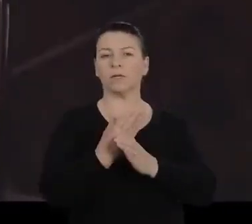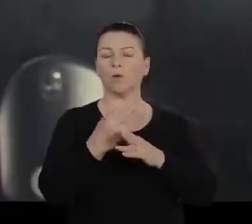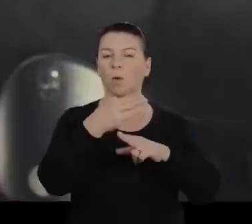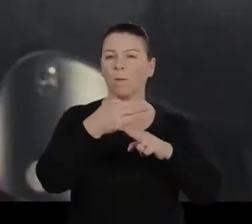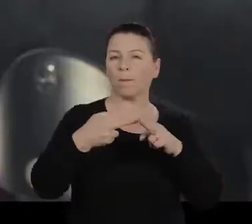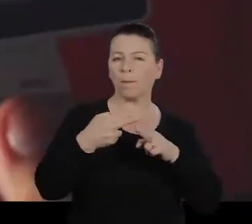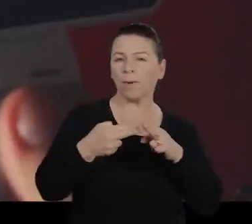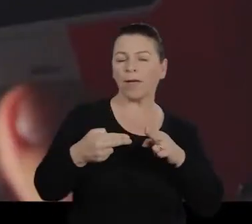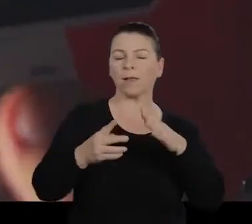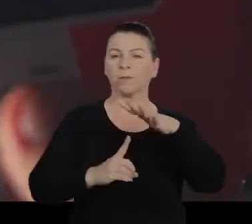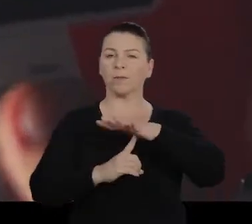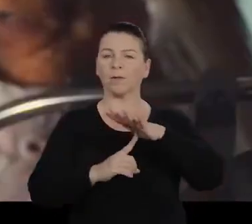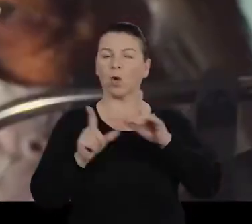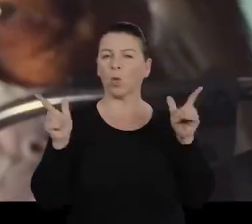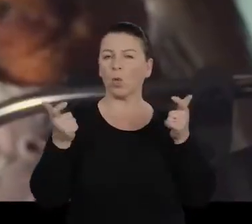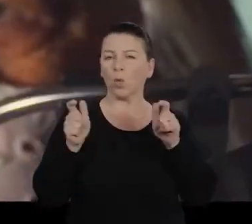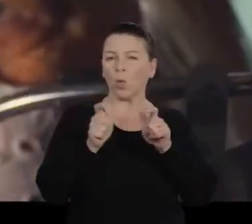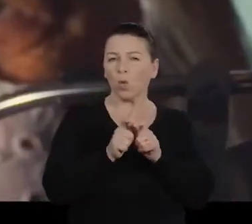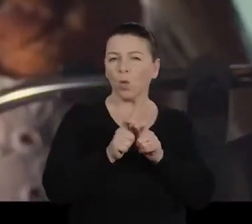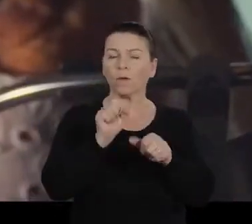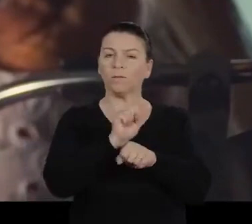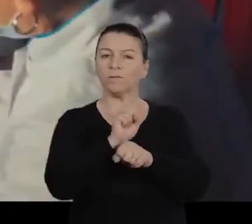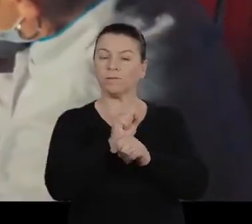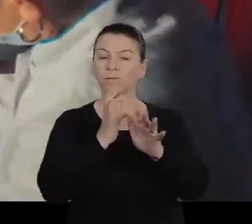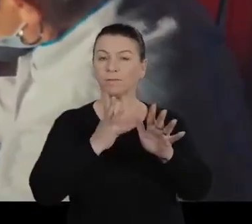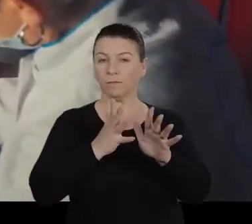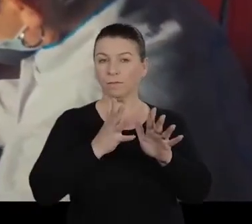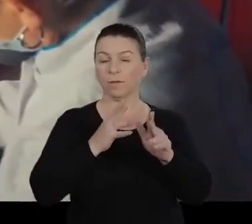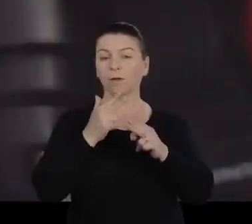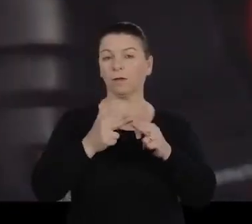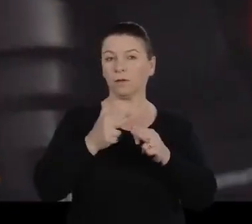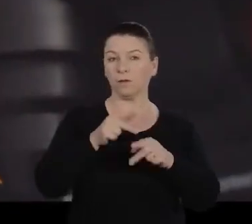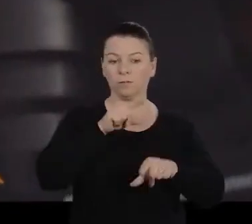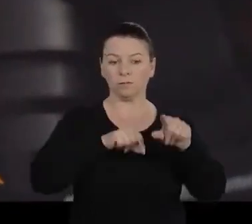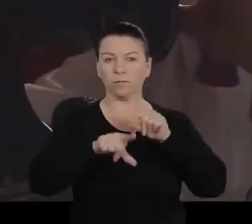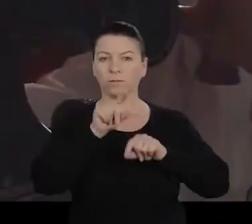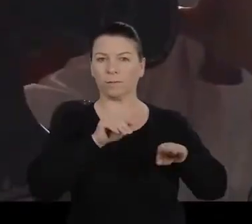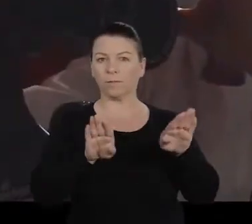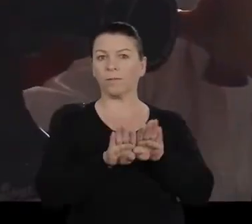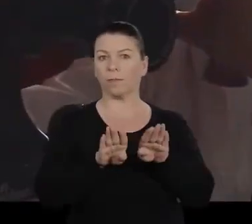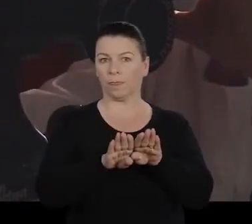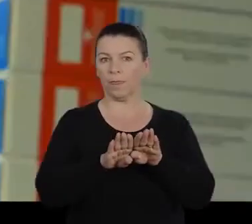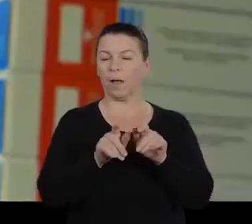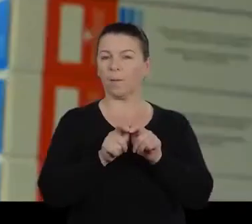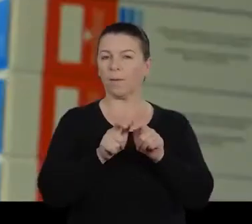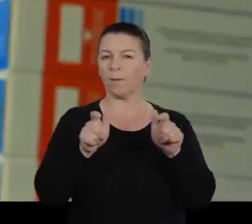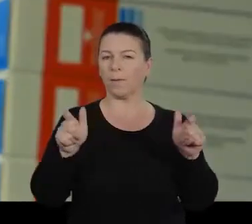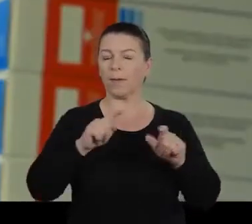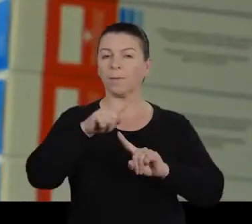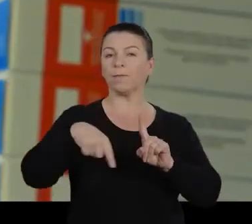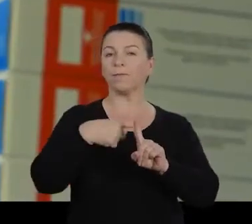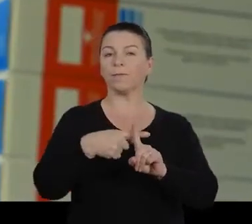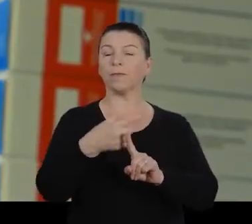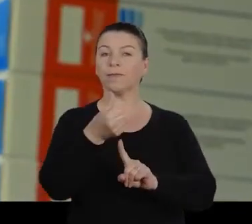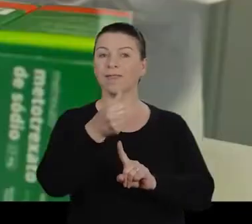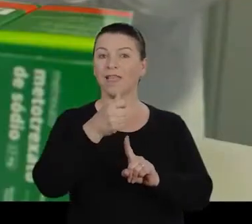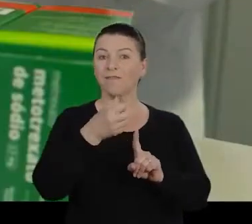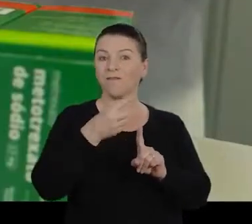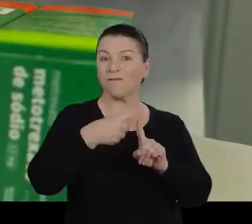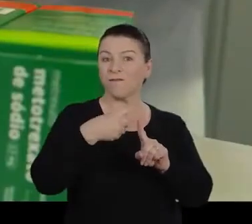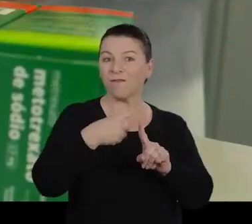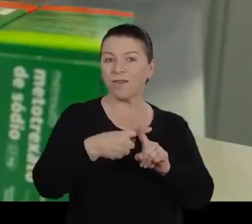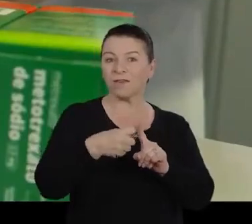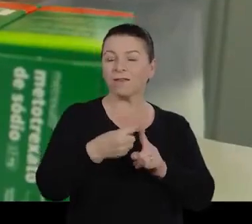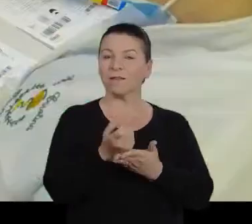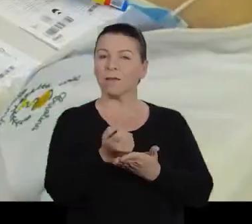Criou o Opera Paraná e está diminuindo as filas de espera por cirurgias eletivas. Ampliou em mais de